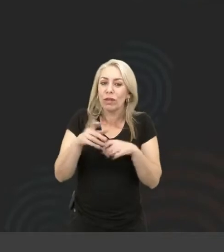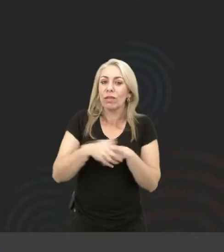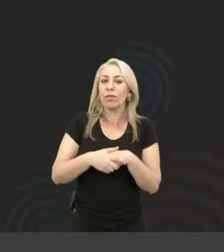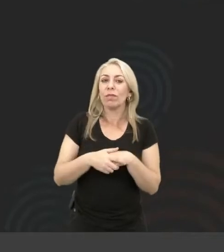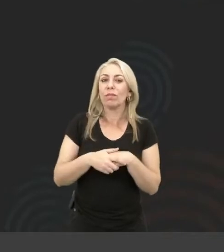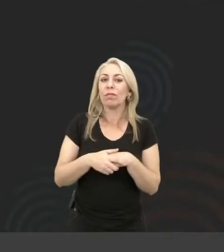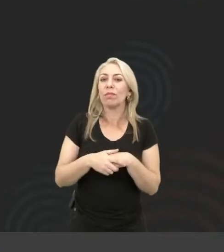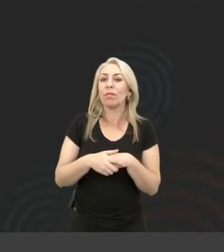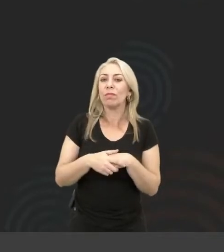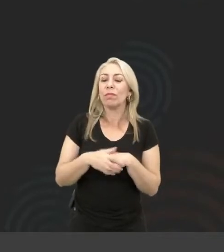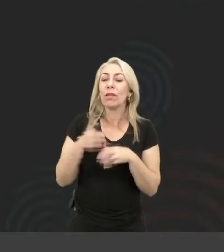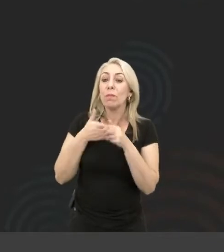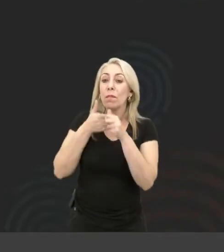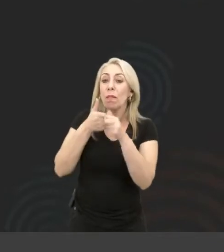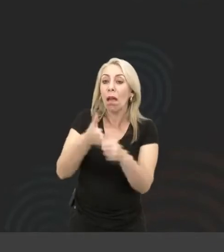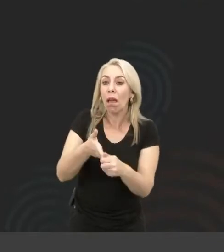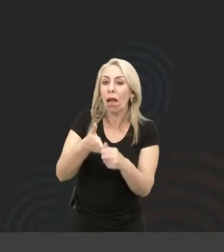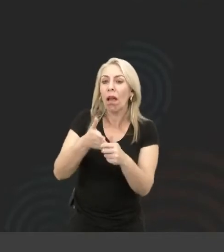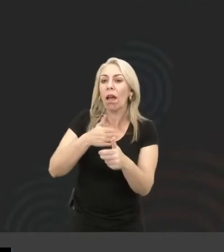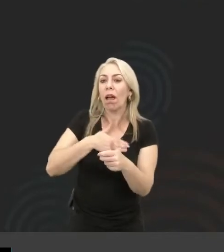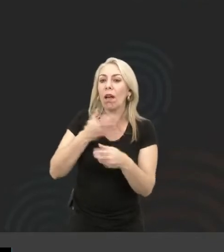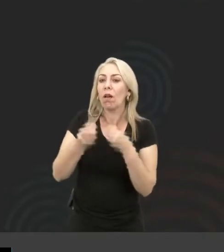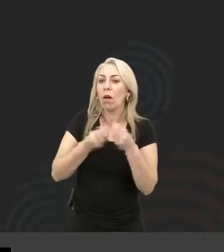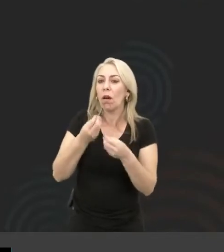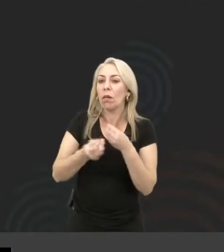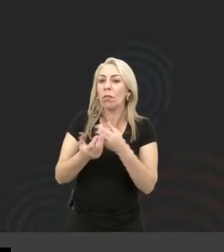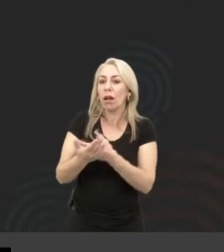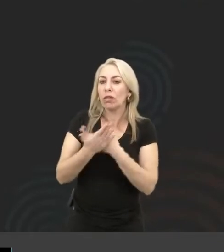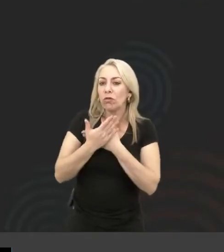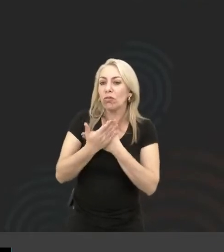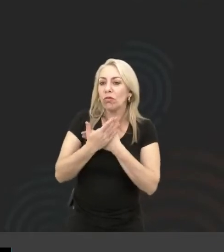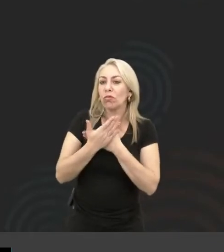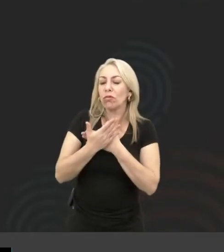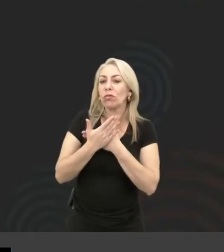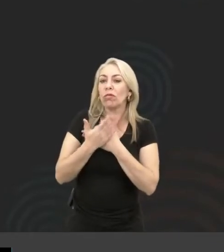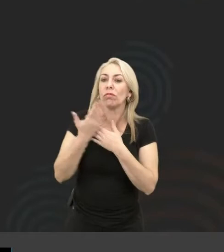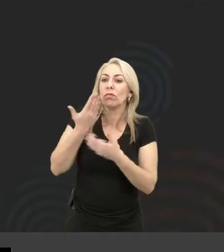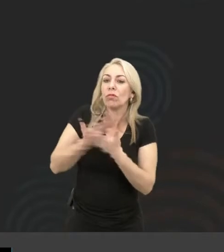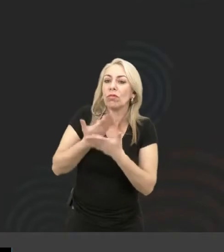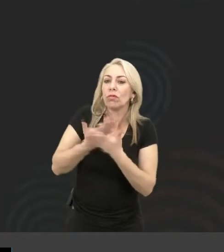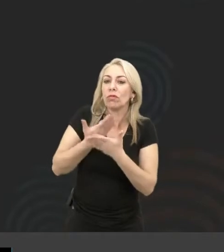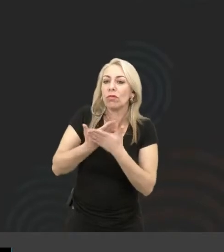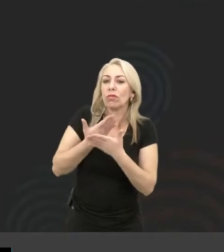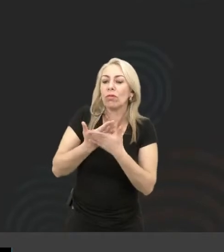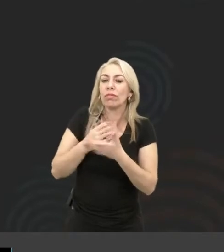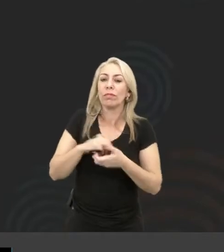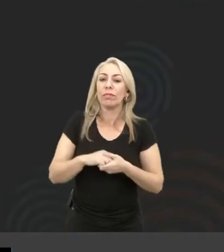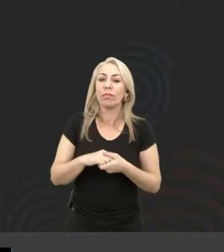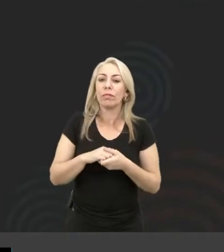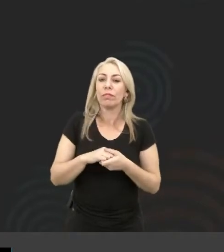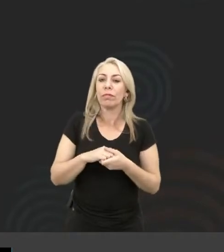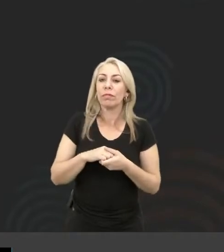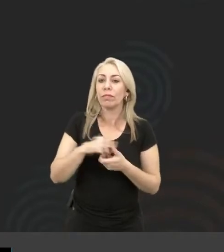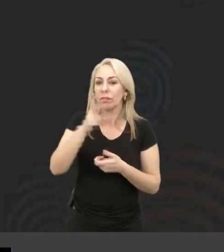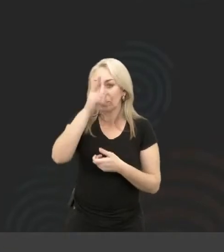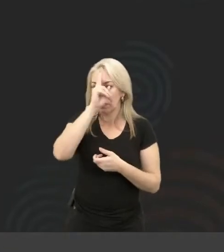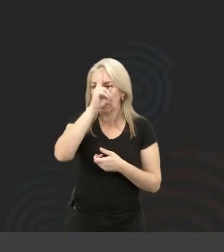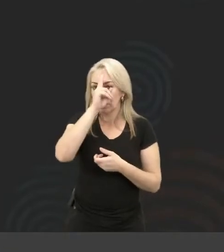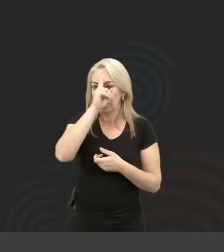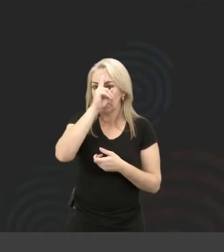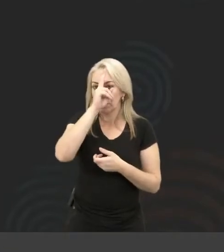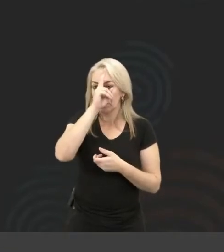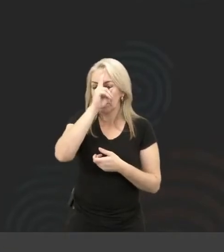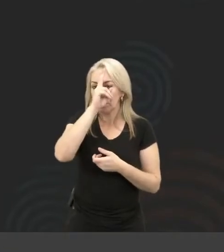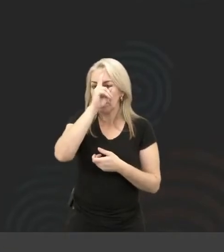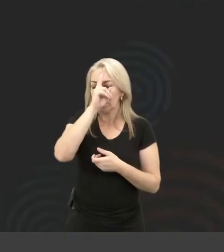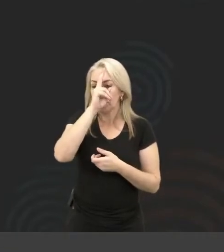me guiar como ferramenta de estudo no ensino fundamental e no ensino médio,